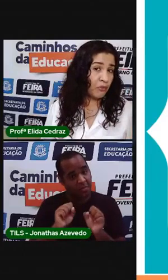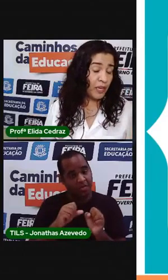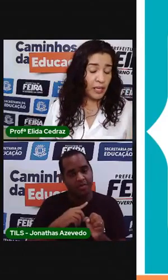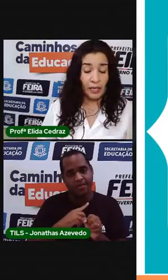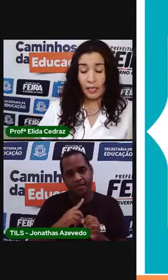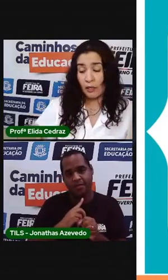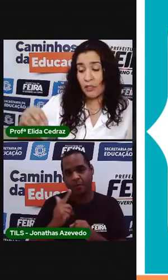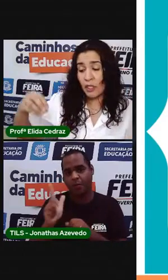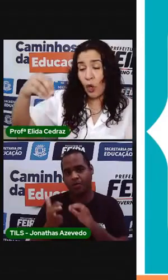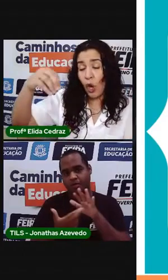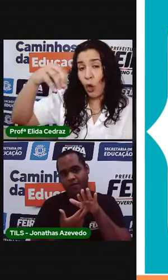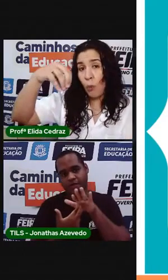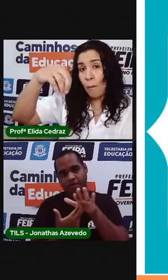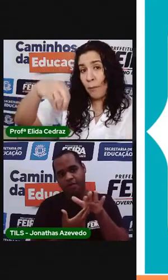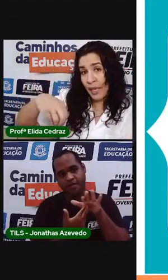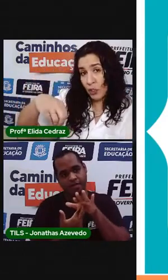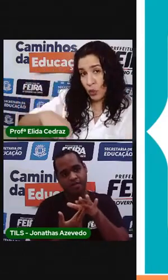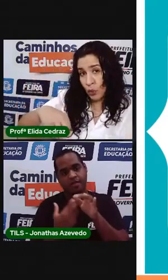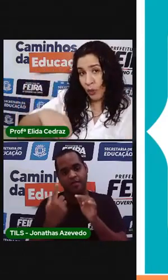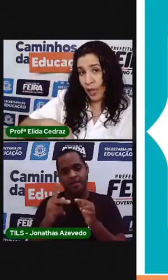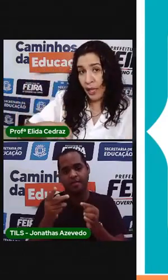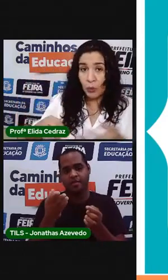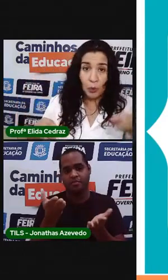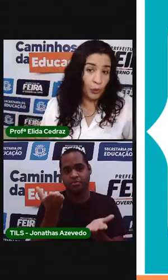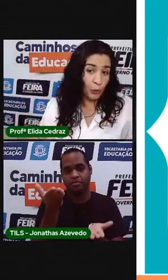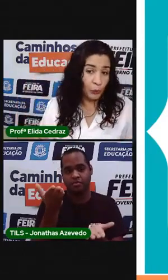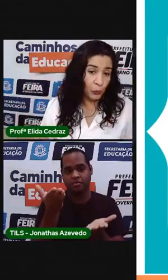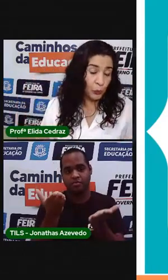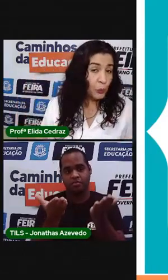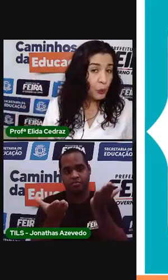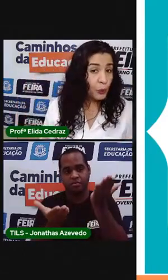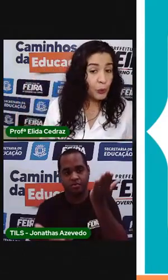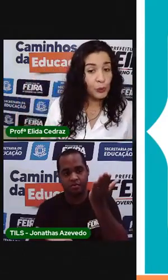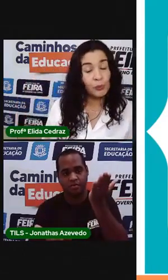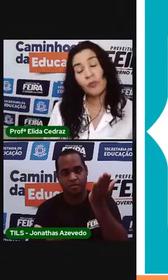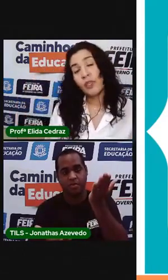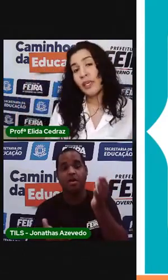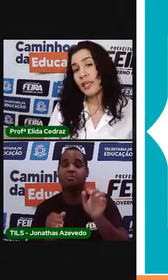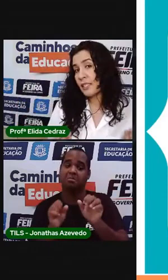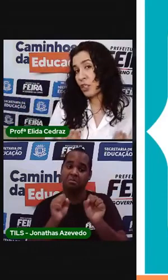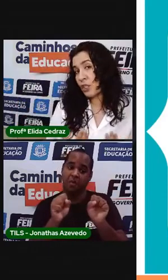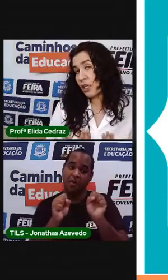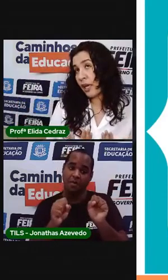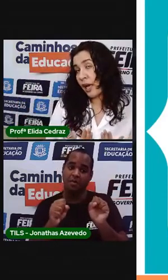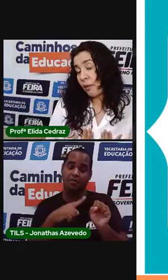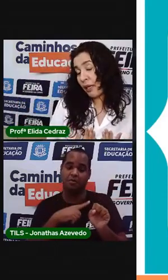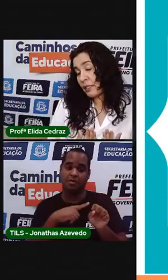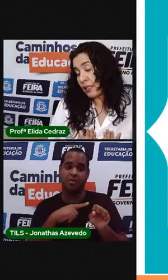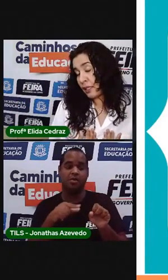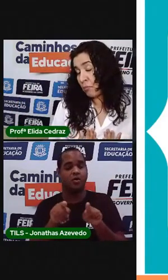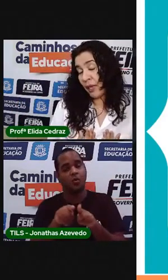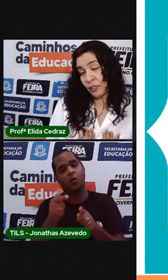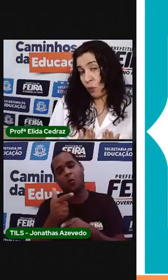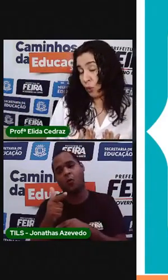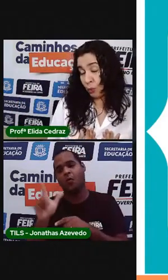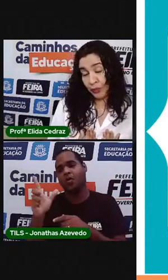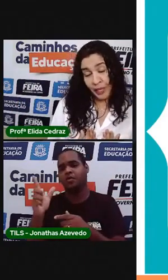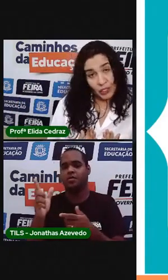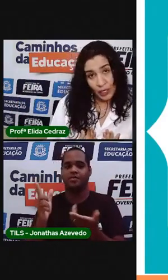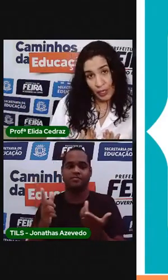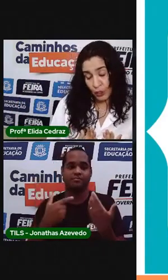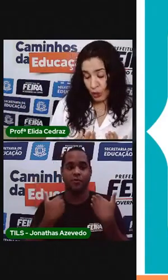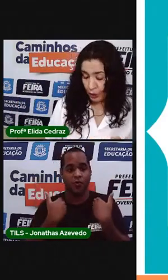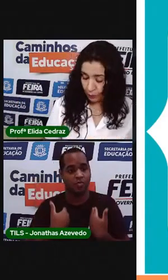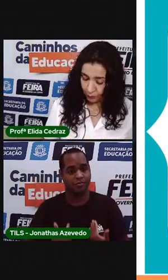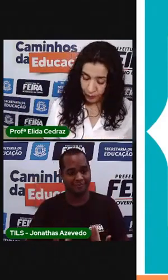uma na feira que você coloca um peso de um lado e o produto do outro. E existe a balança que pesa o corpo